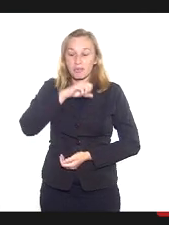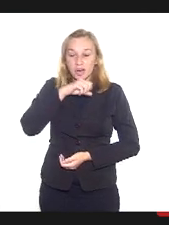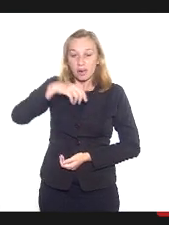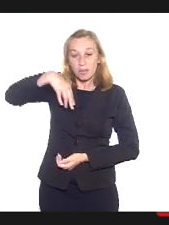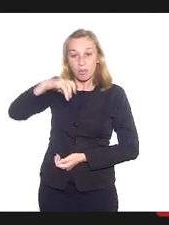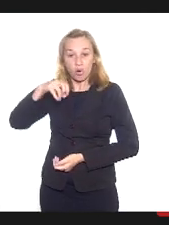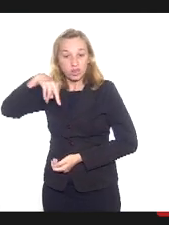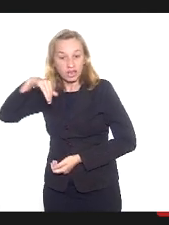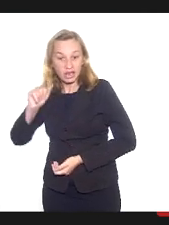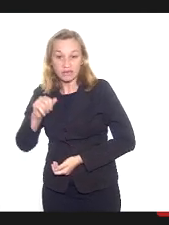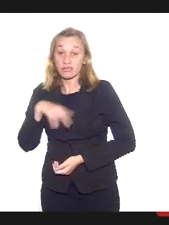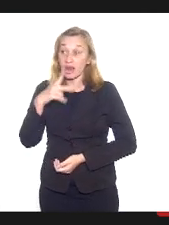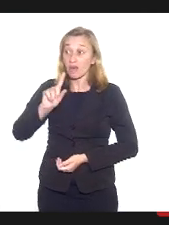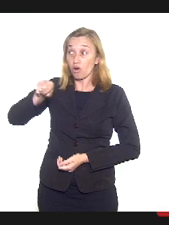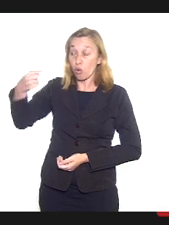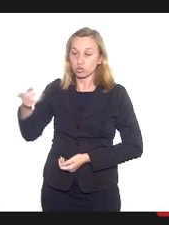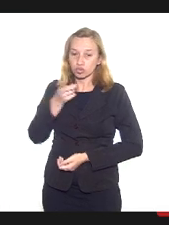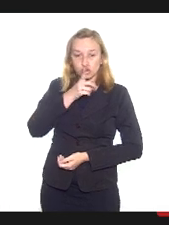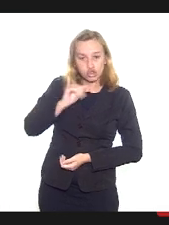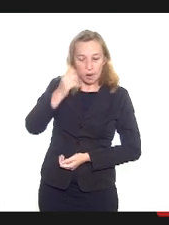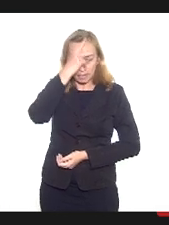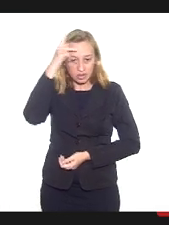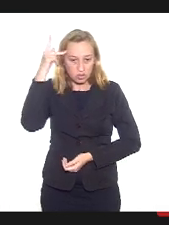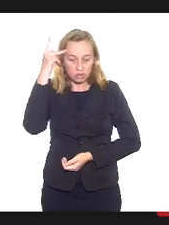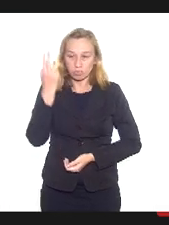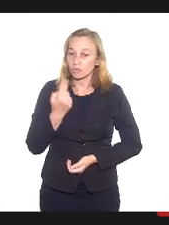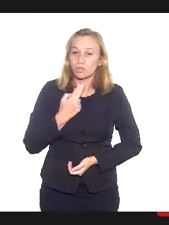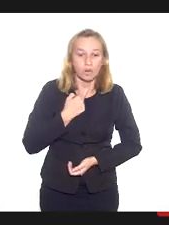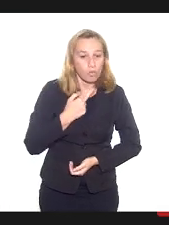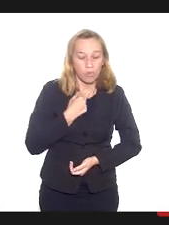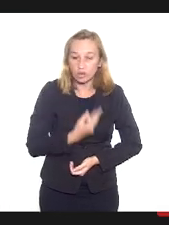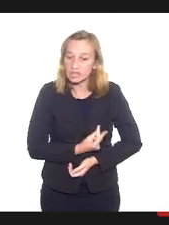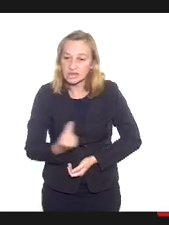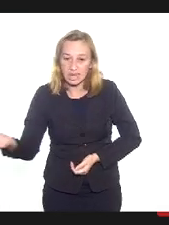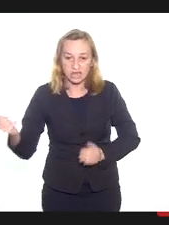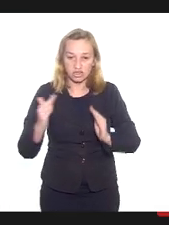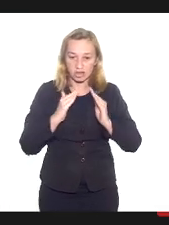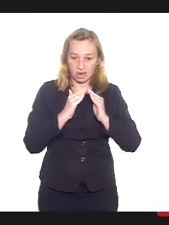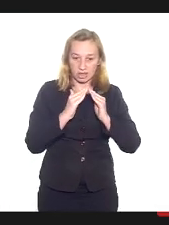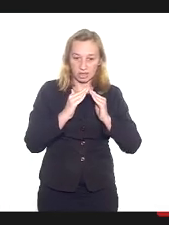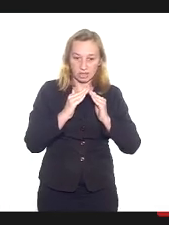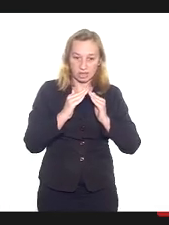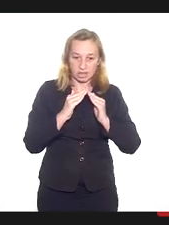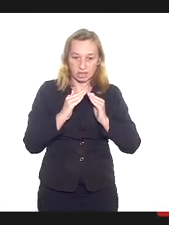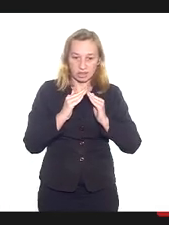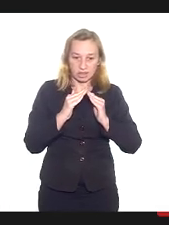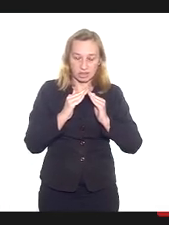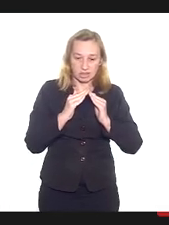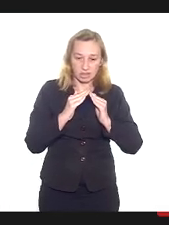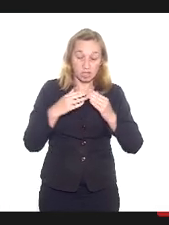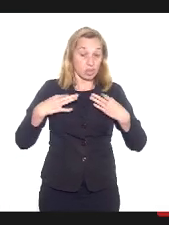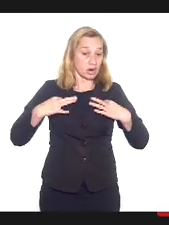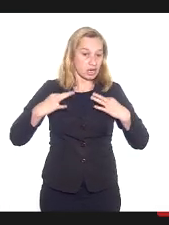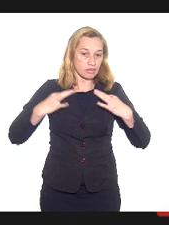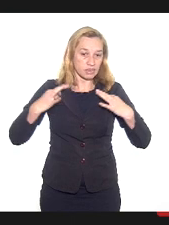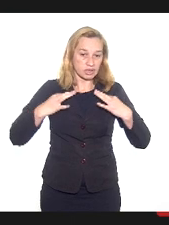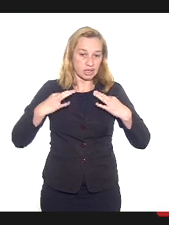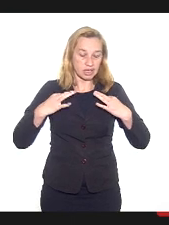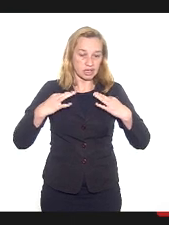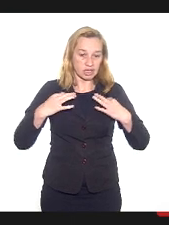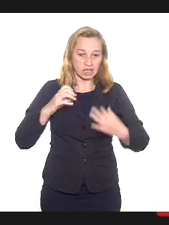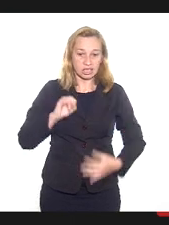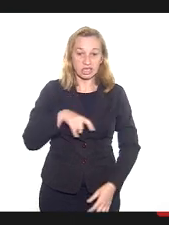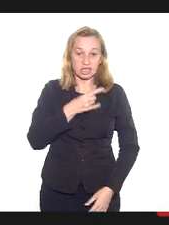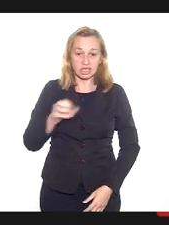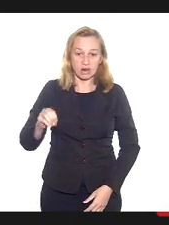dizia outro dia, em que a pessoa não pode sair de casa com uma camiseta de São Jorge,